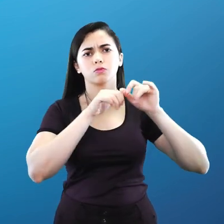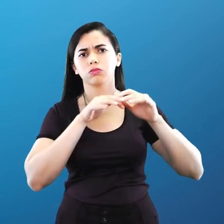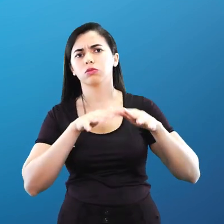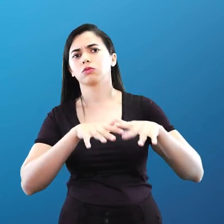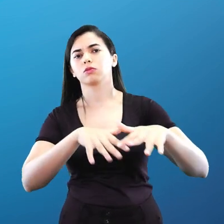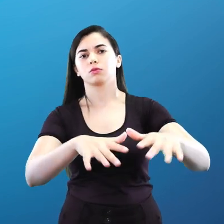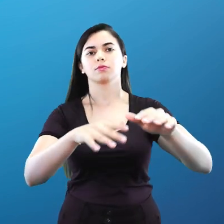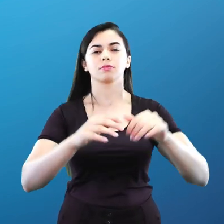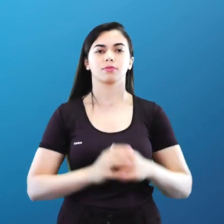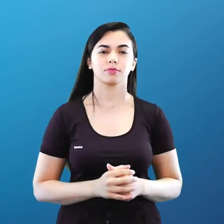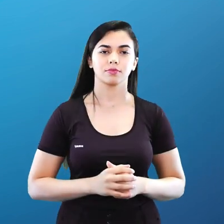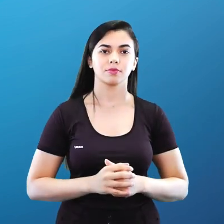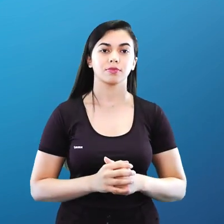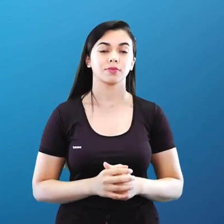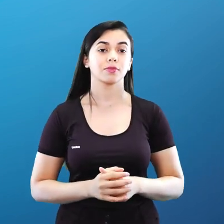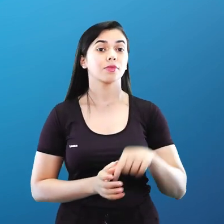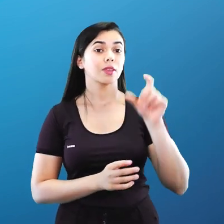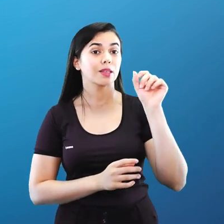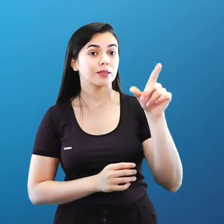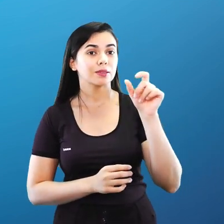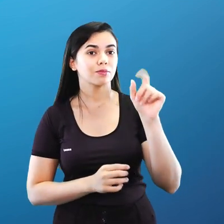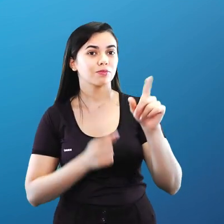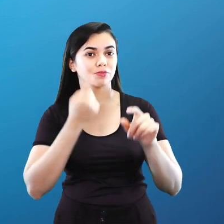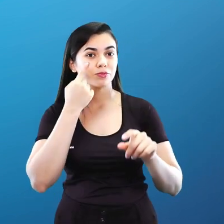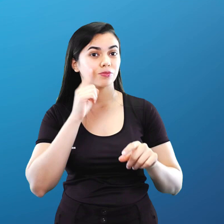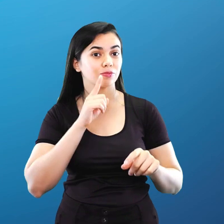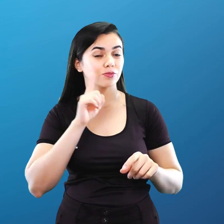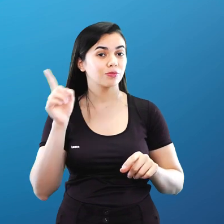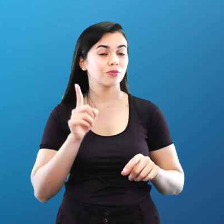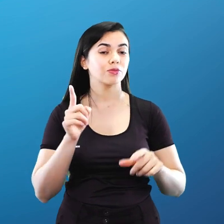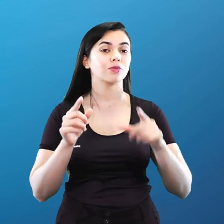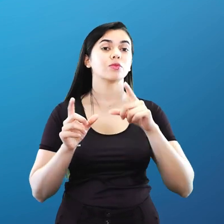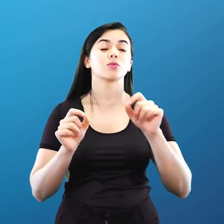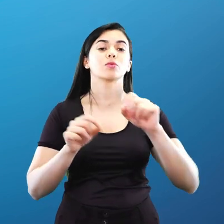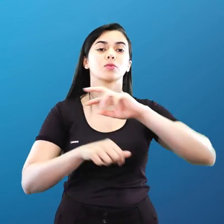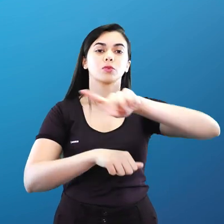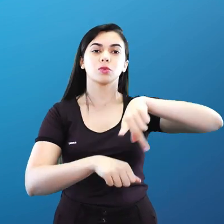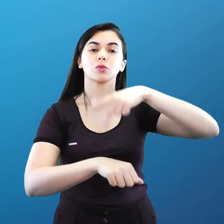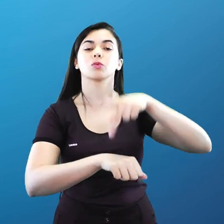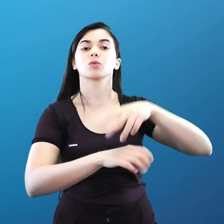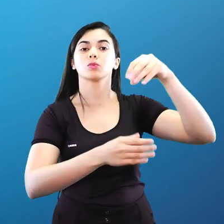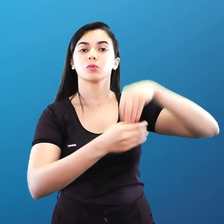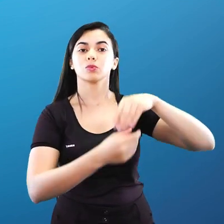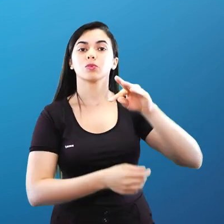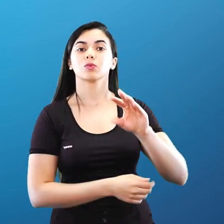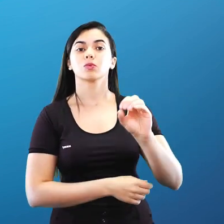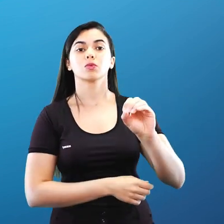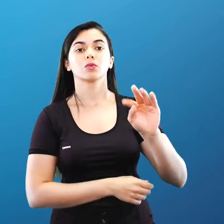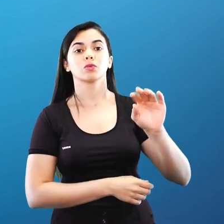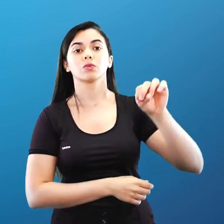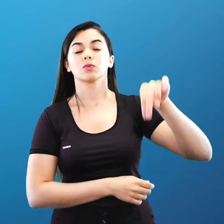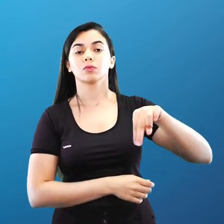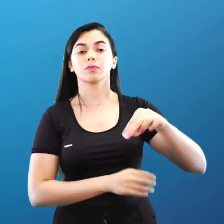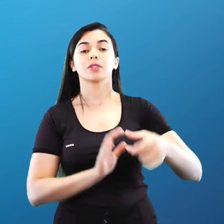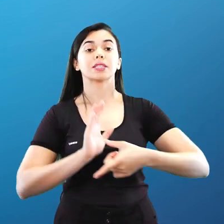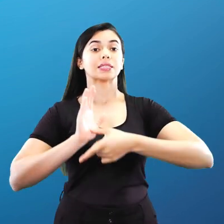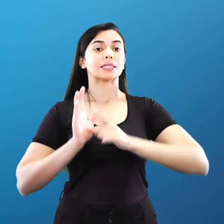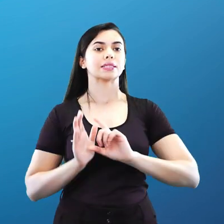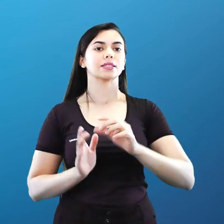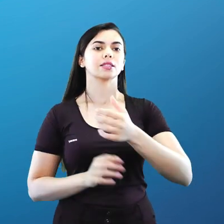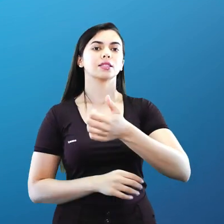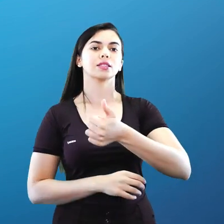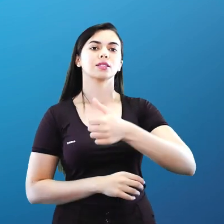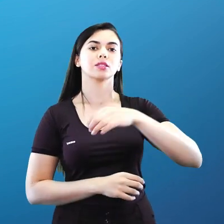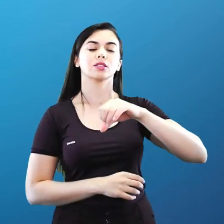observem, de azul no mapa, eu tenho os países que ingressaram na OTAN antes de 97. E de